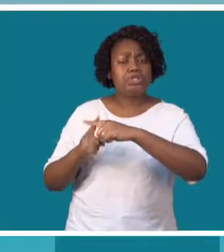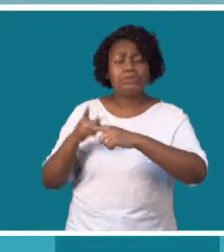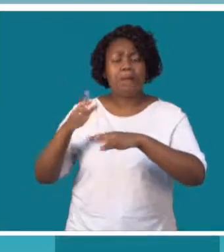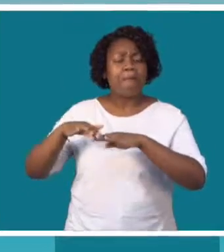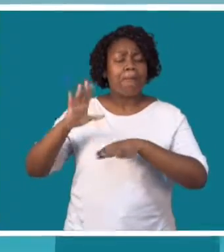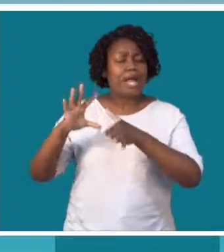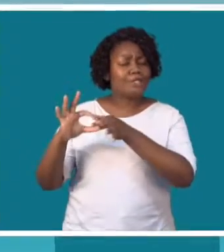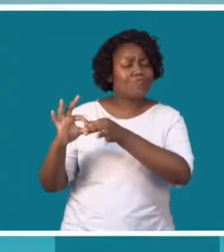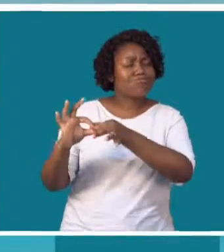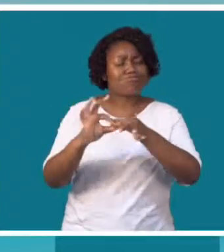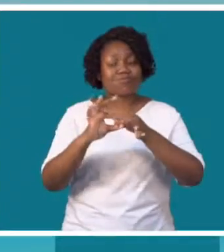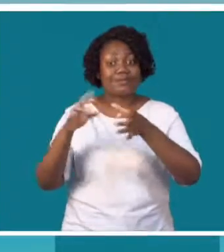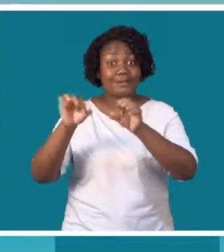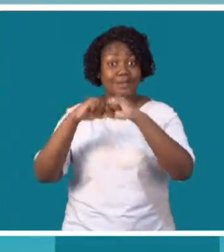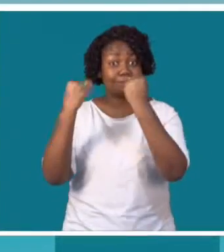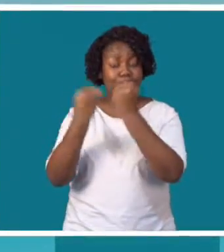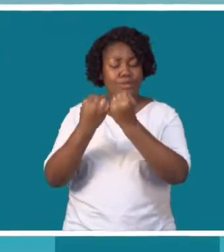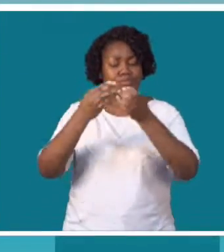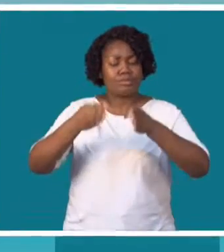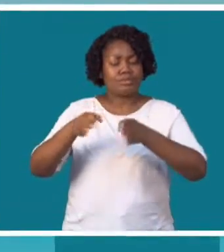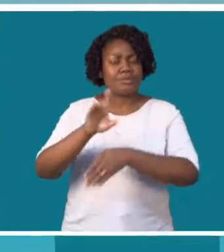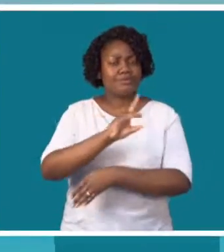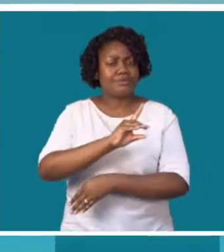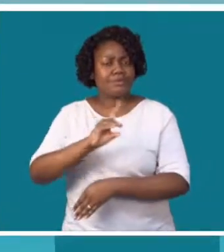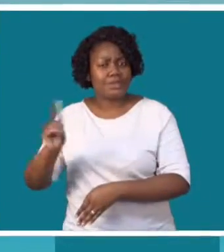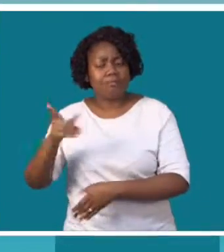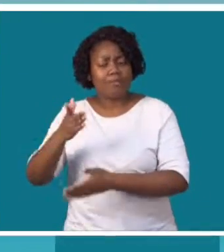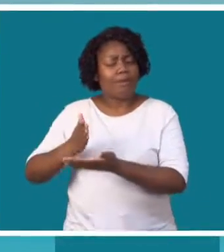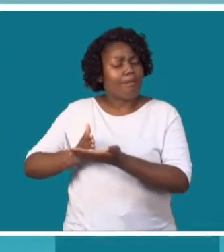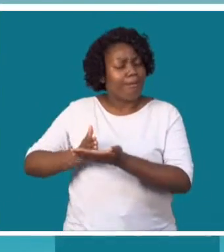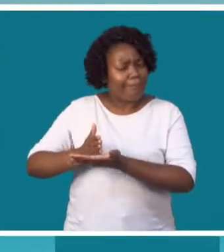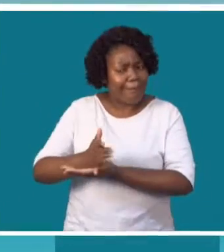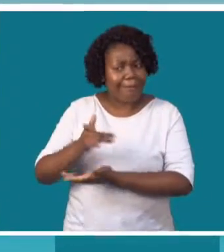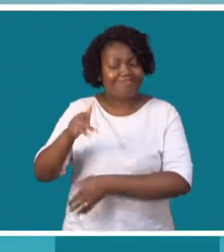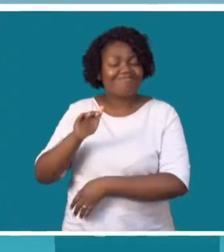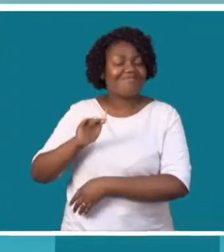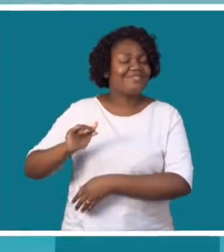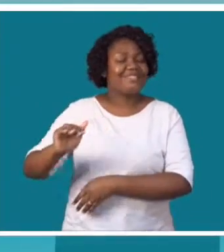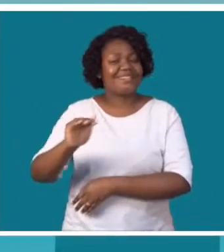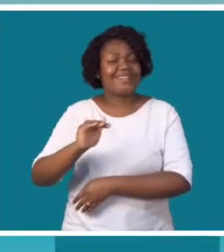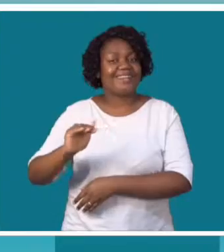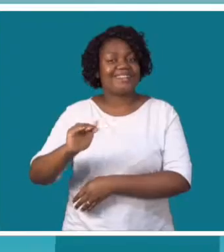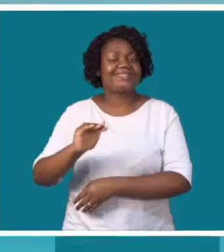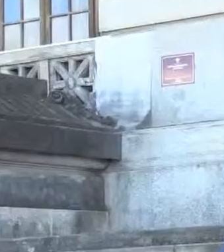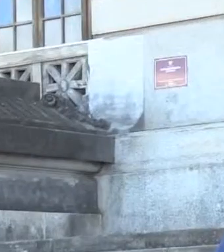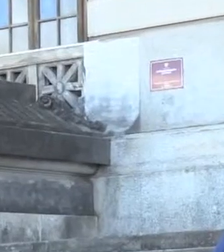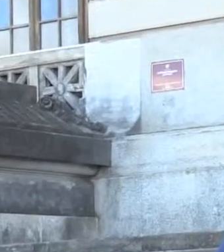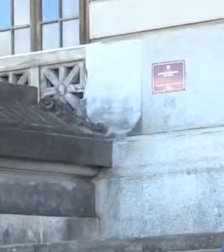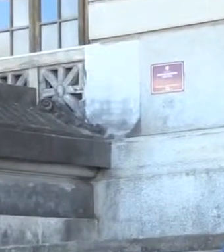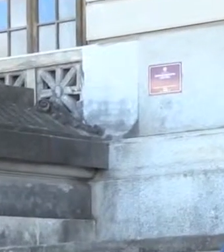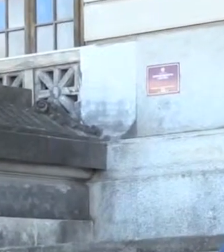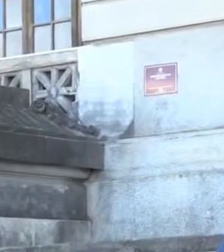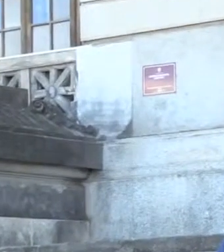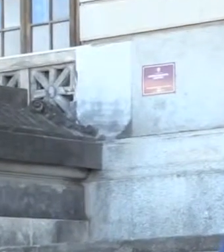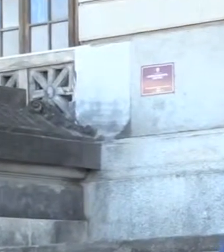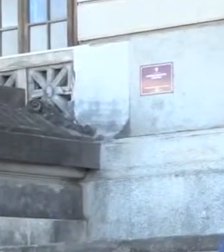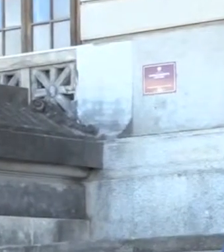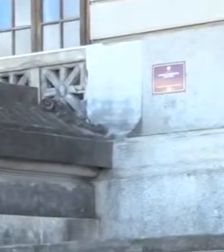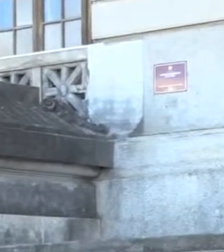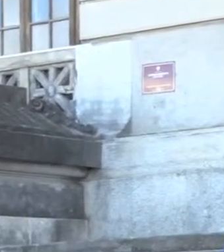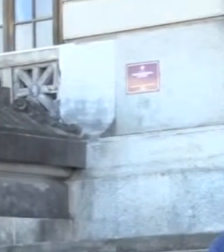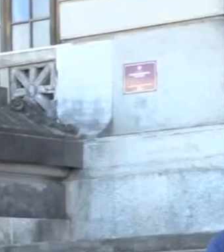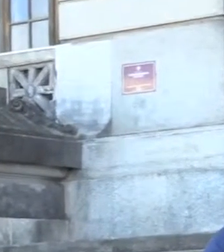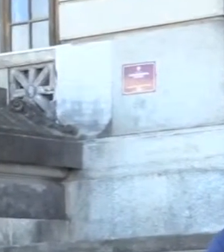iniciativa e encoraja as associações que lutam em prol da pessoa com deficiência a serem mais unidas na defesa dos